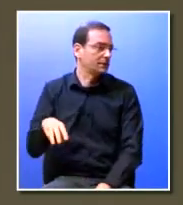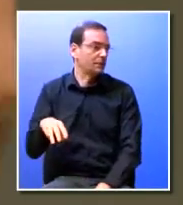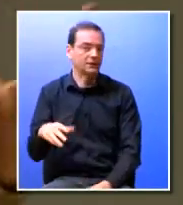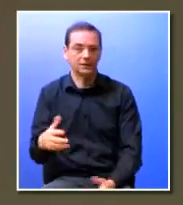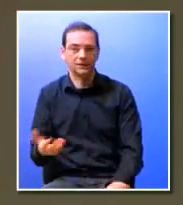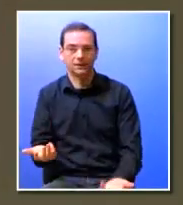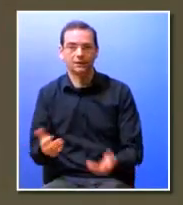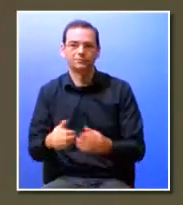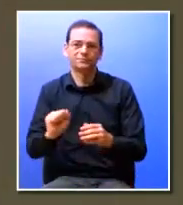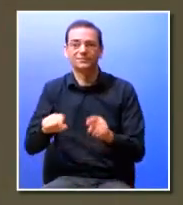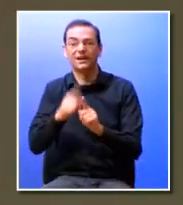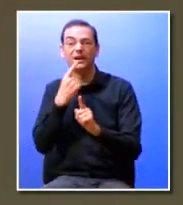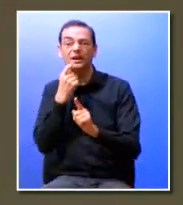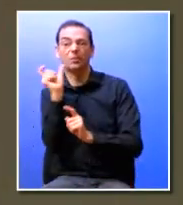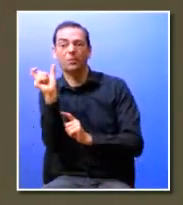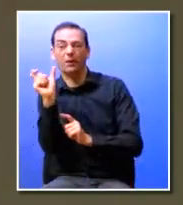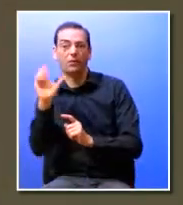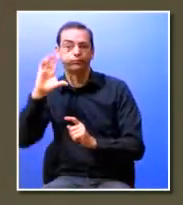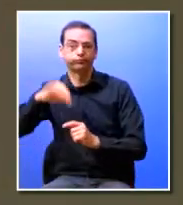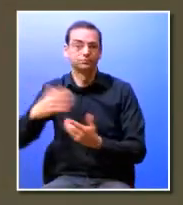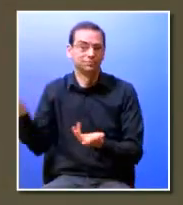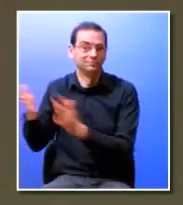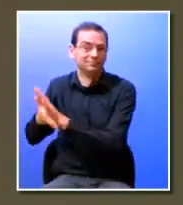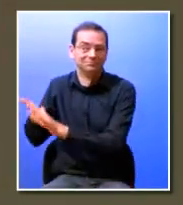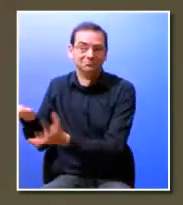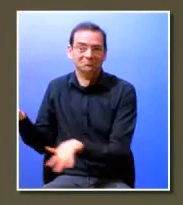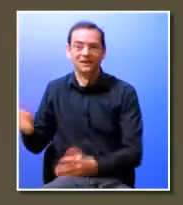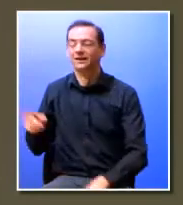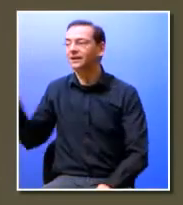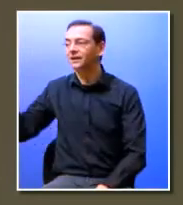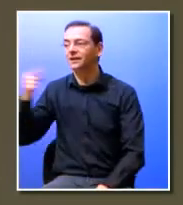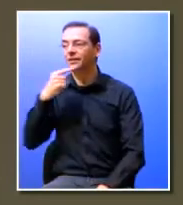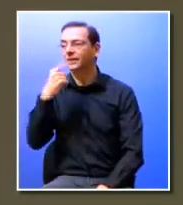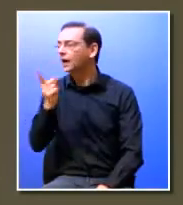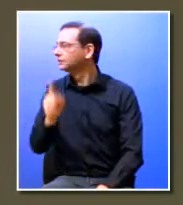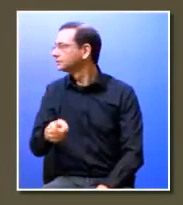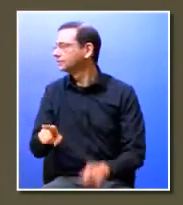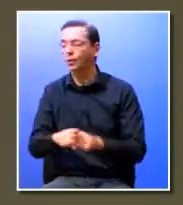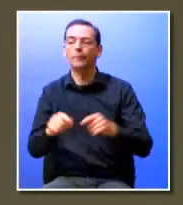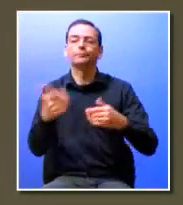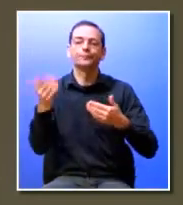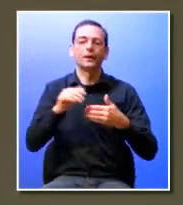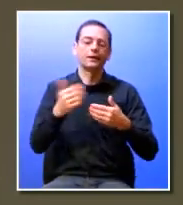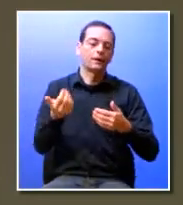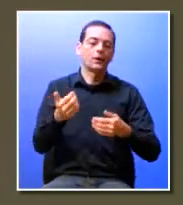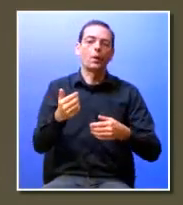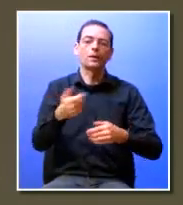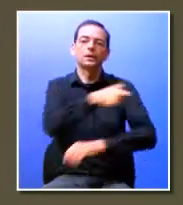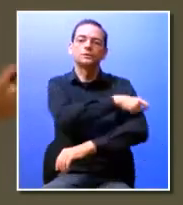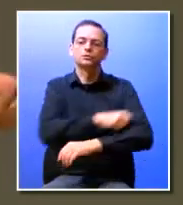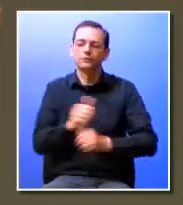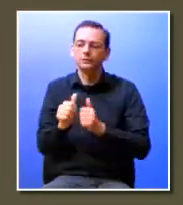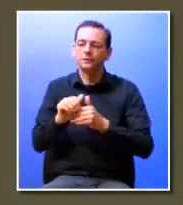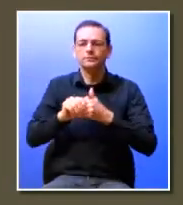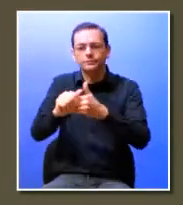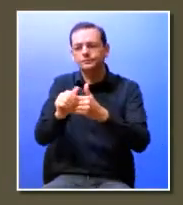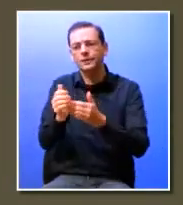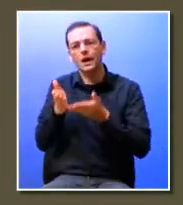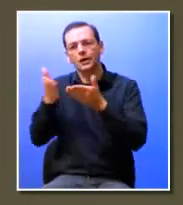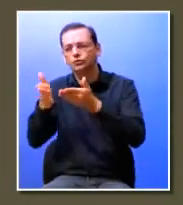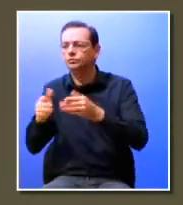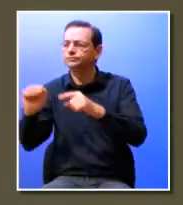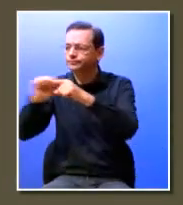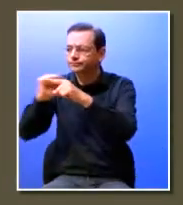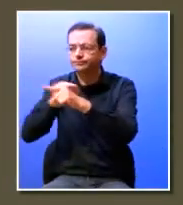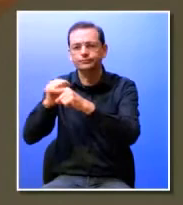forma normal obviamente um colaborador quando entra numa empresa como a Microsoft pode escolher ter um mentor e o mentor pode ajudar em questões de desenvolvimento de carreira desenvolvimento